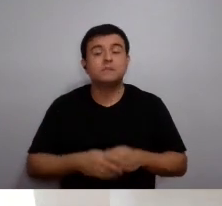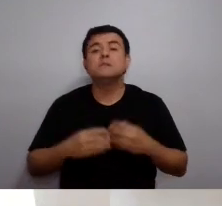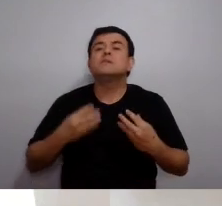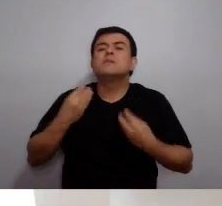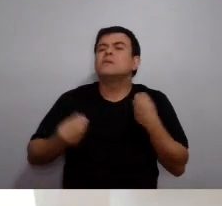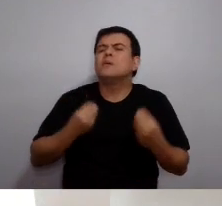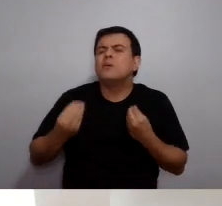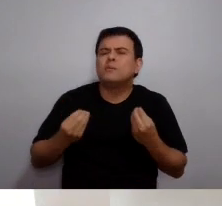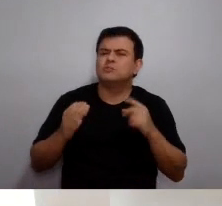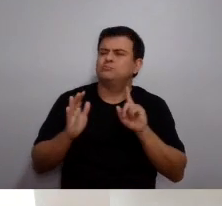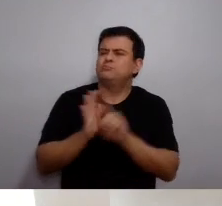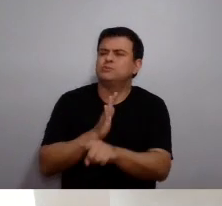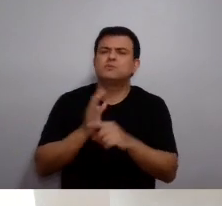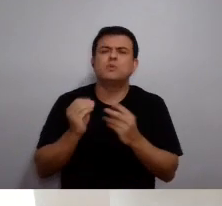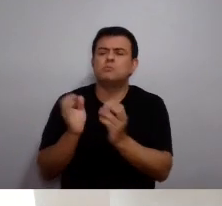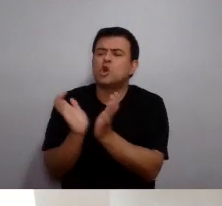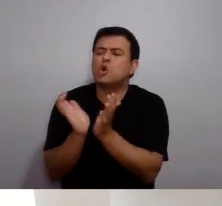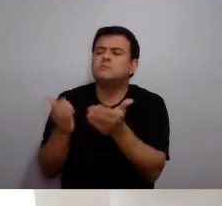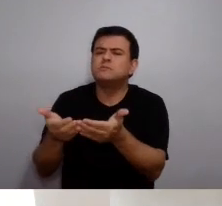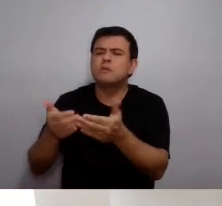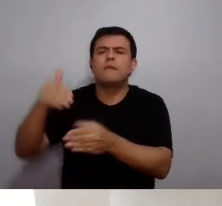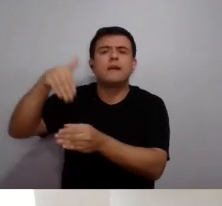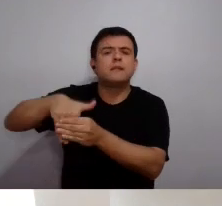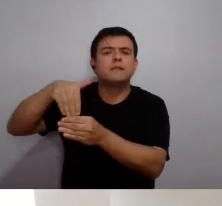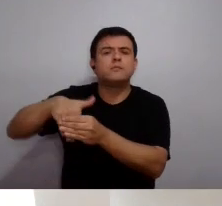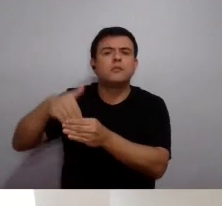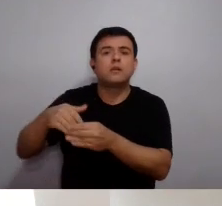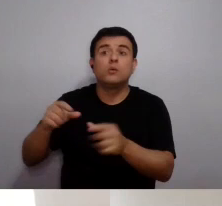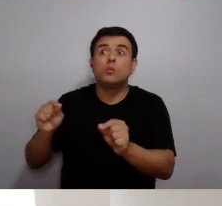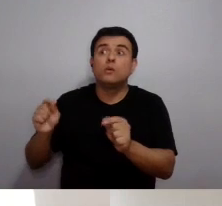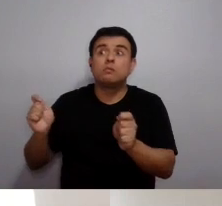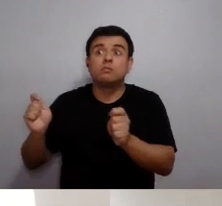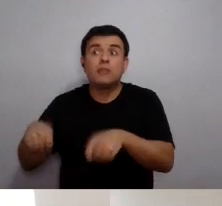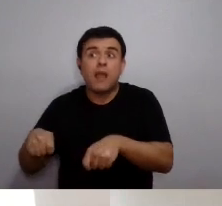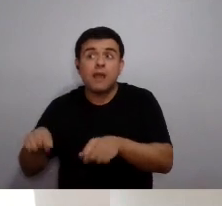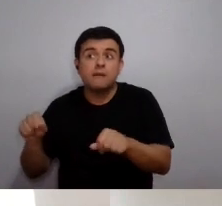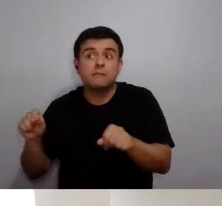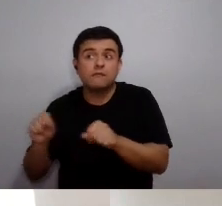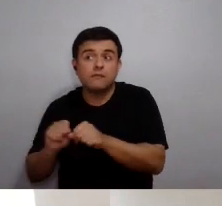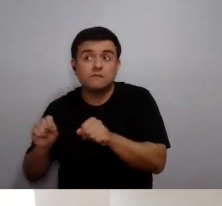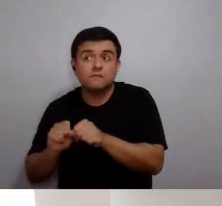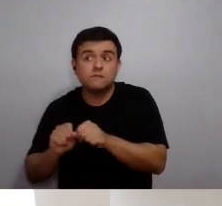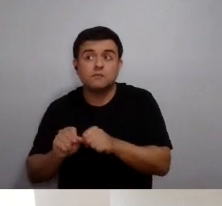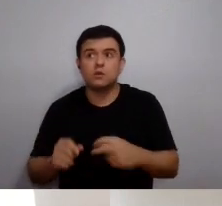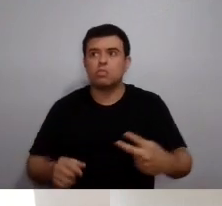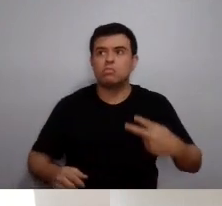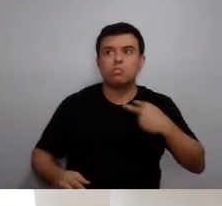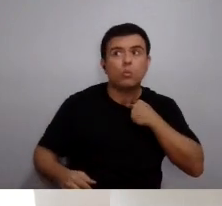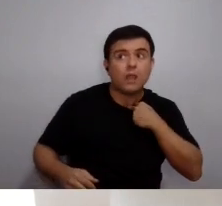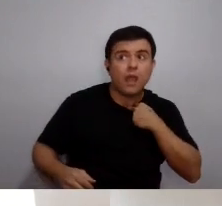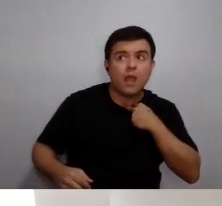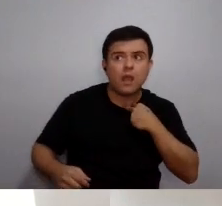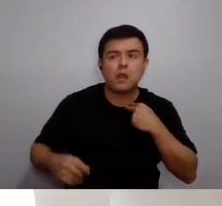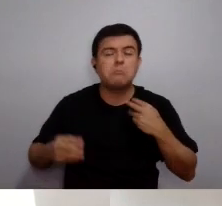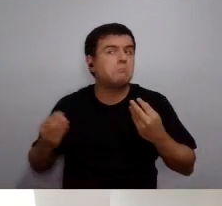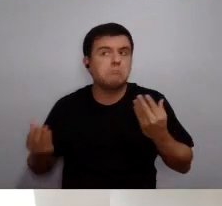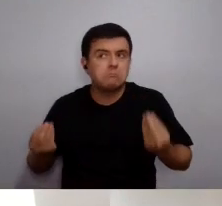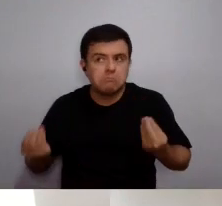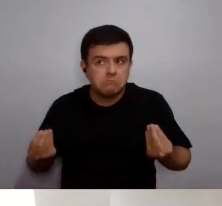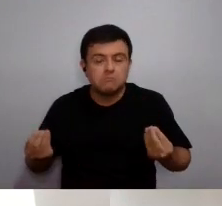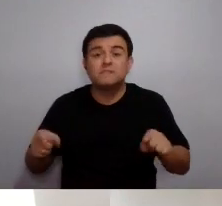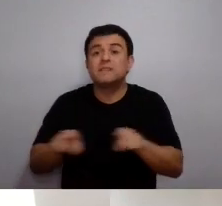né? Como é que a comissão eleitoral estabeleceu, né? Exatamente o que vai ser possível, o que não vai ser possível,